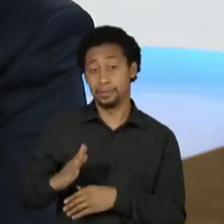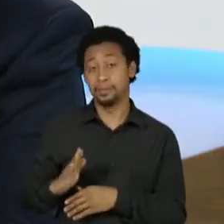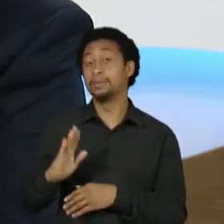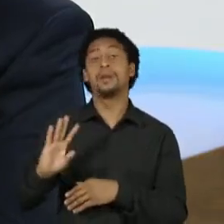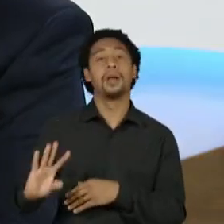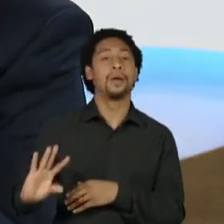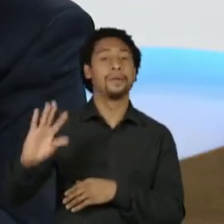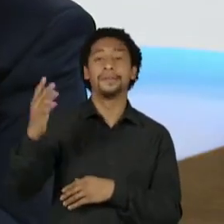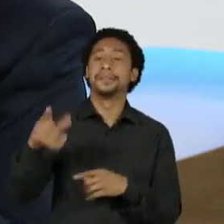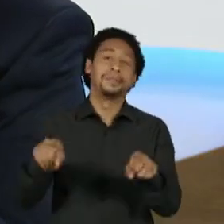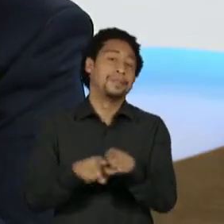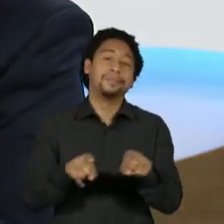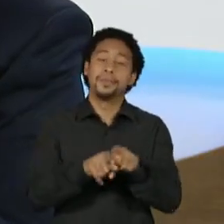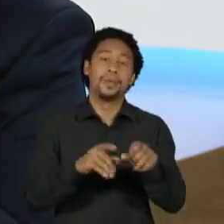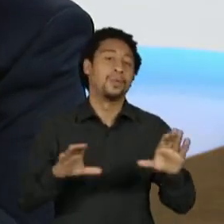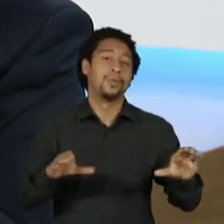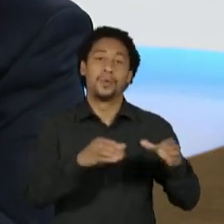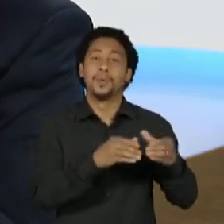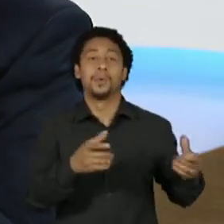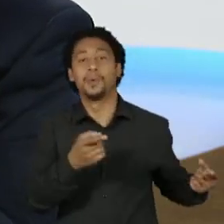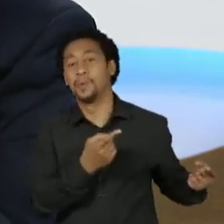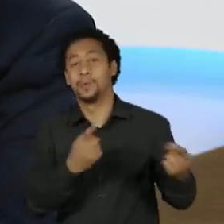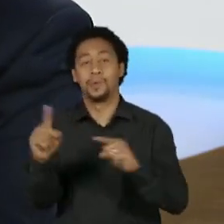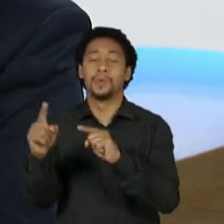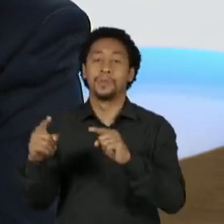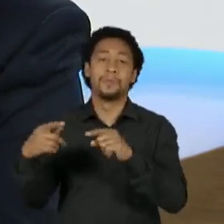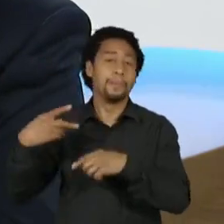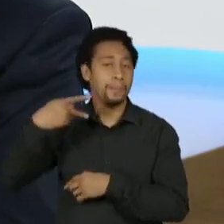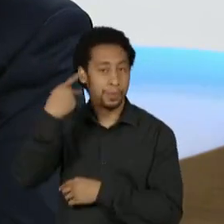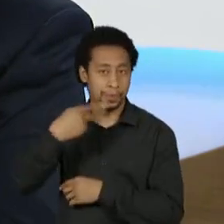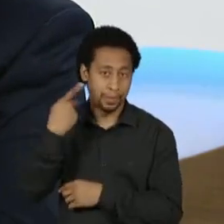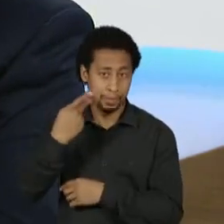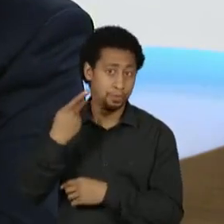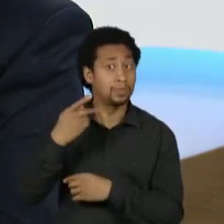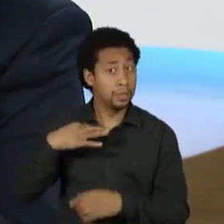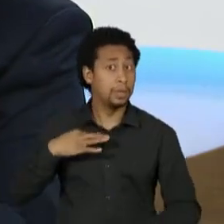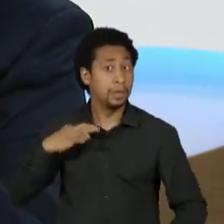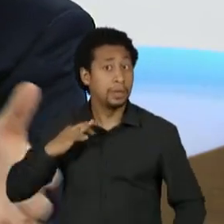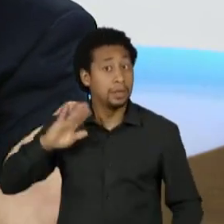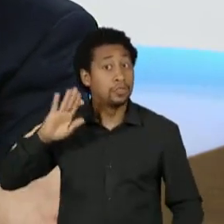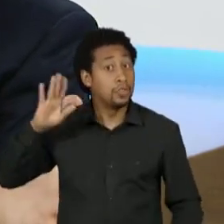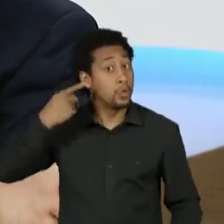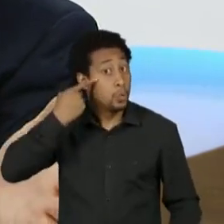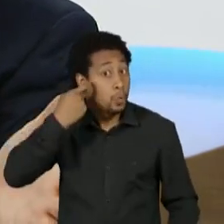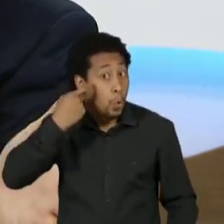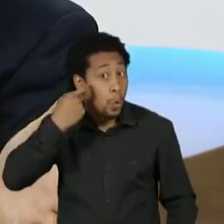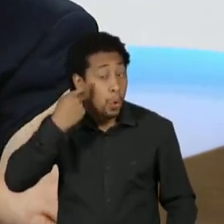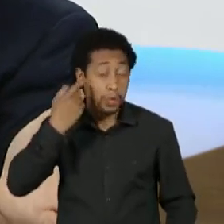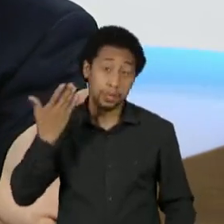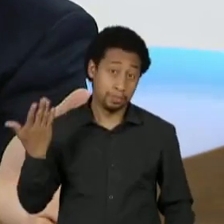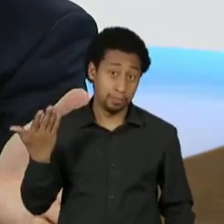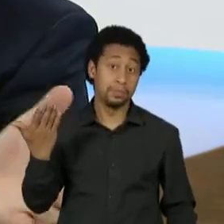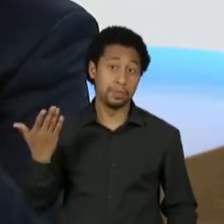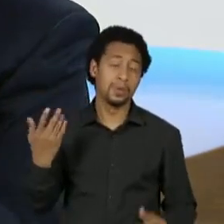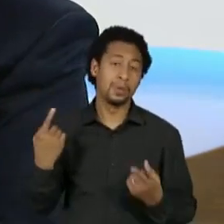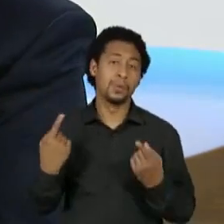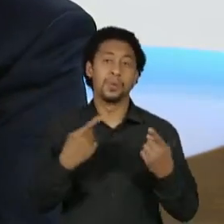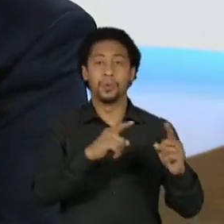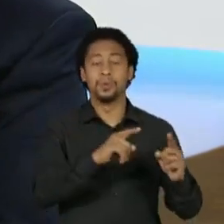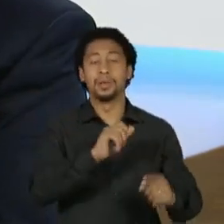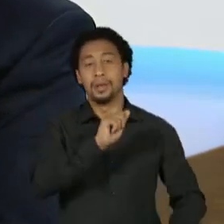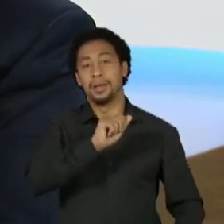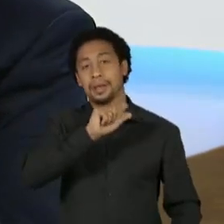antipolítica que começou, na verdade, em 2016, com a própria eleição do Dória em São Paulo e com a eleição do Alexandre Calil